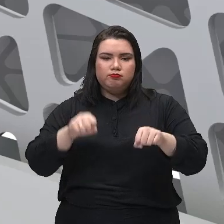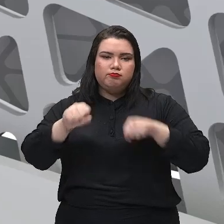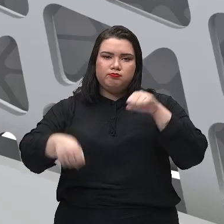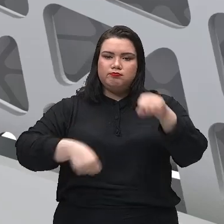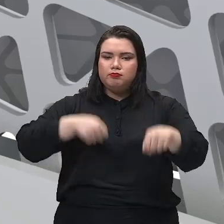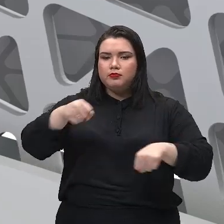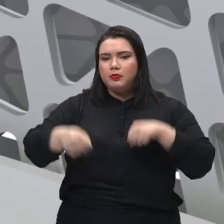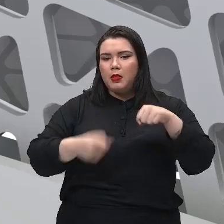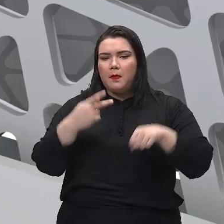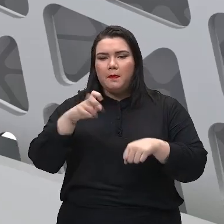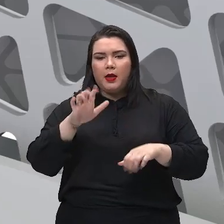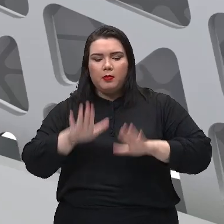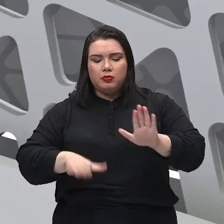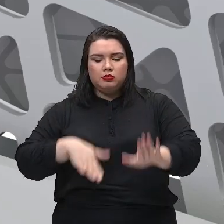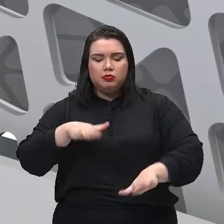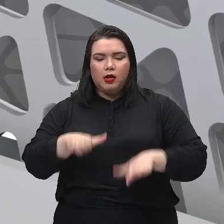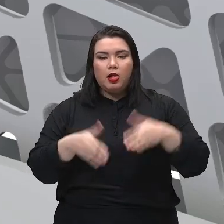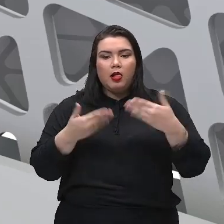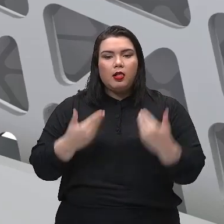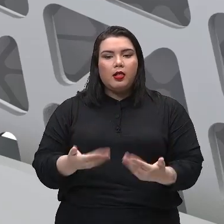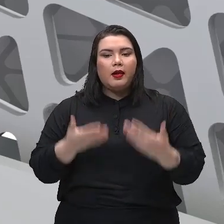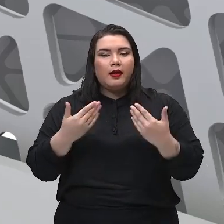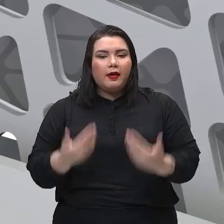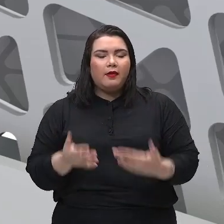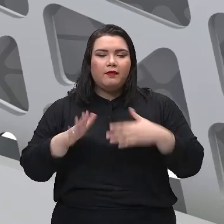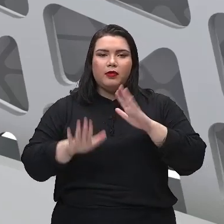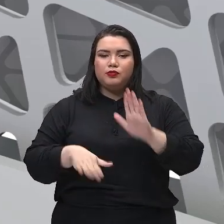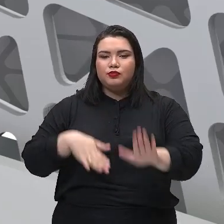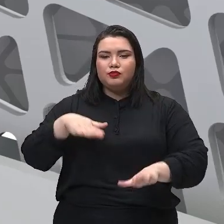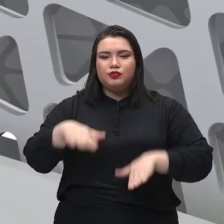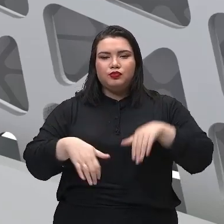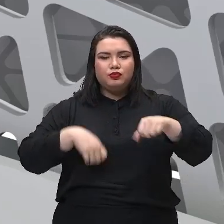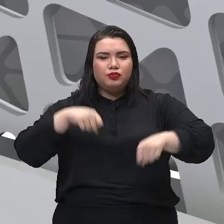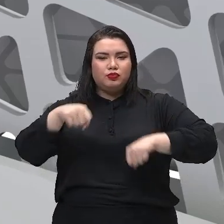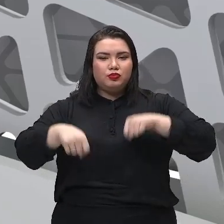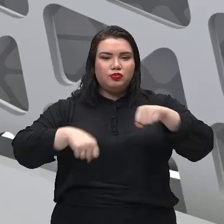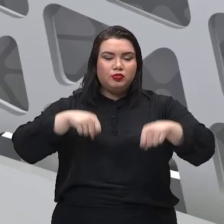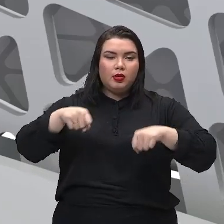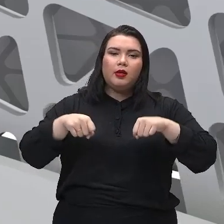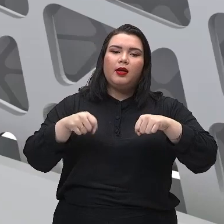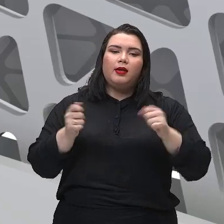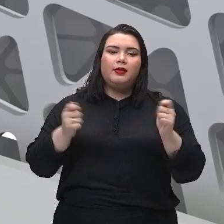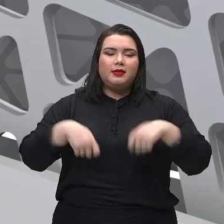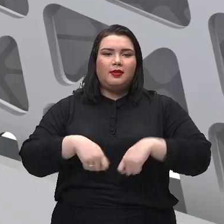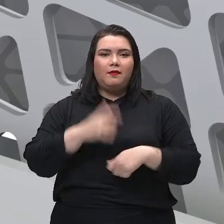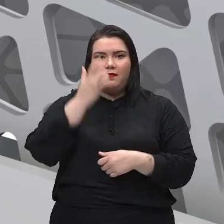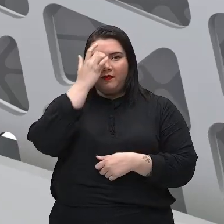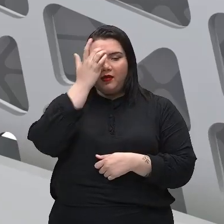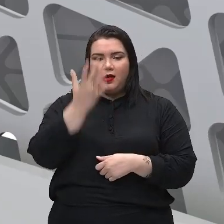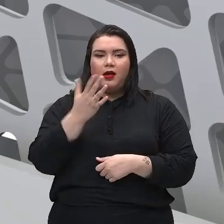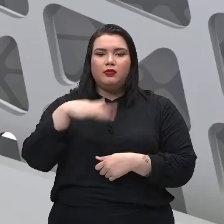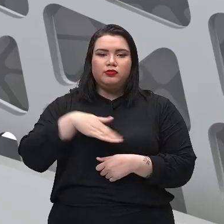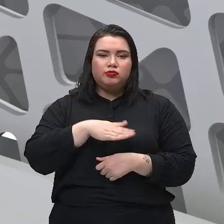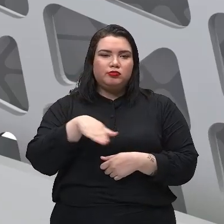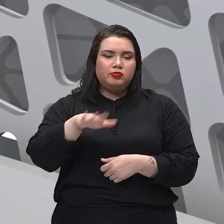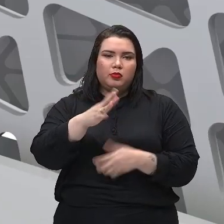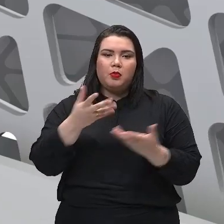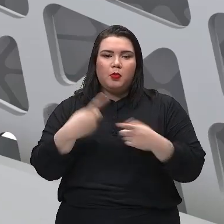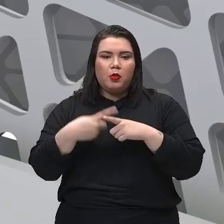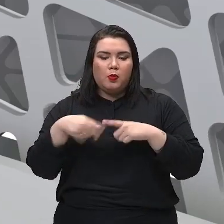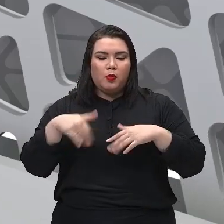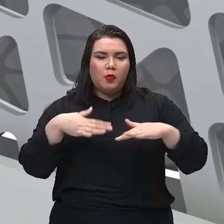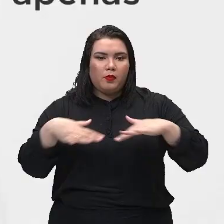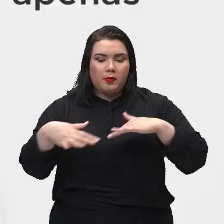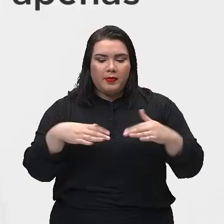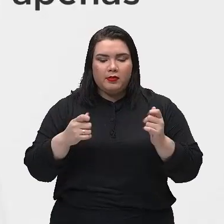bicicleta, né? E assim, poder fazer com que esse trabalho seja executado, com que esse movimento seja